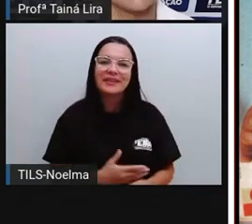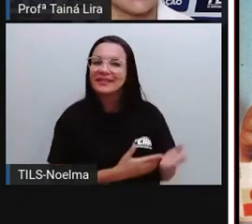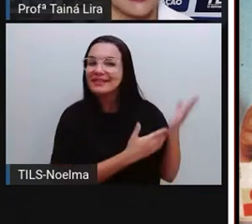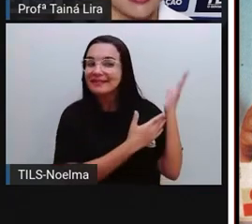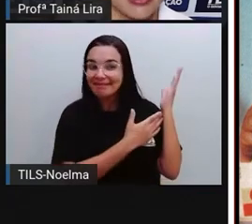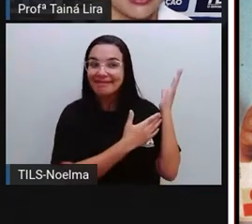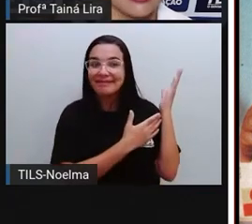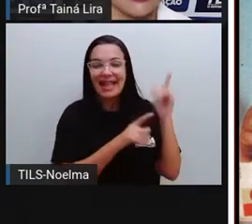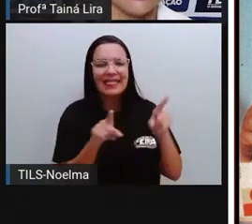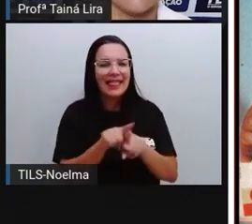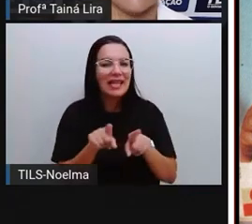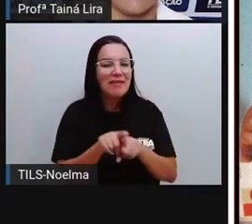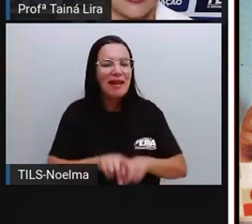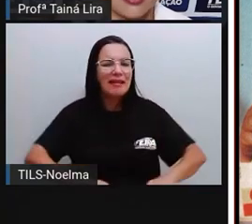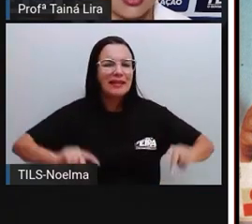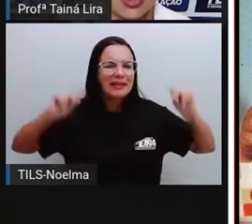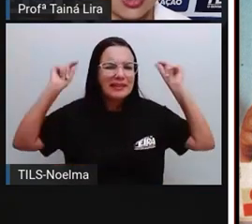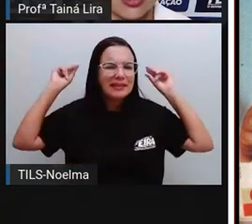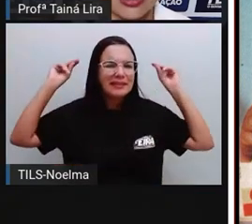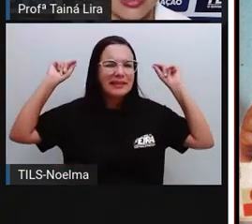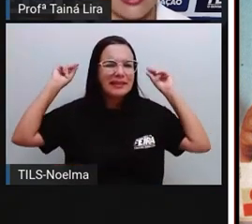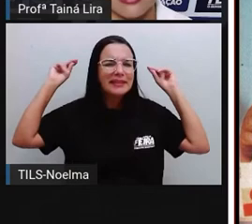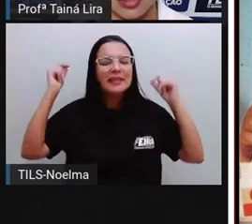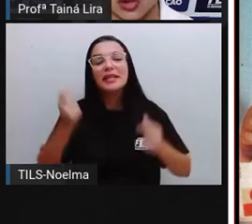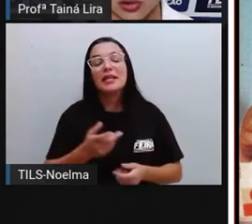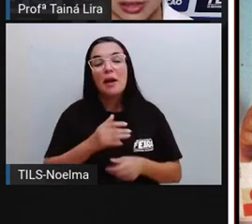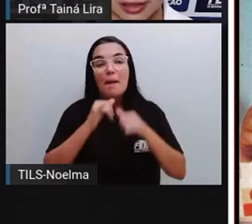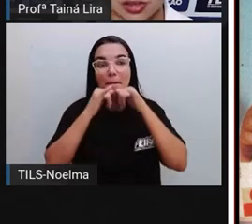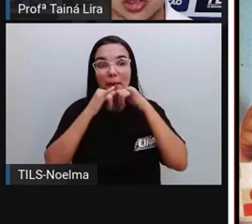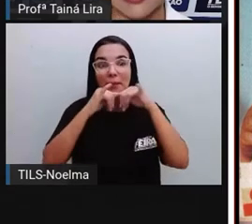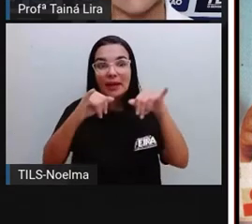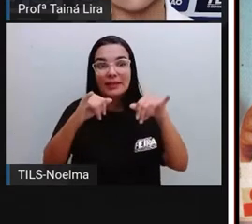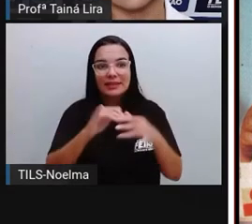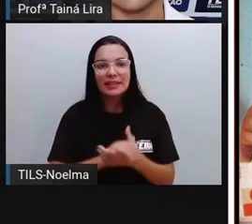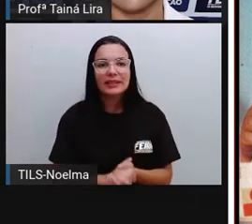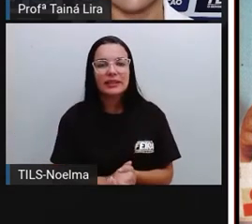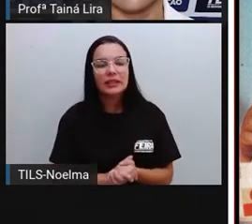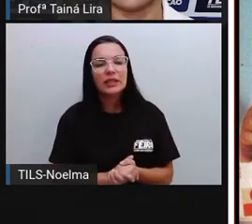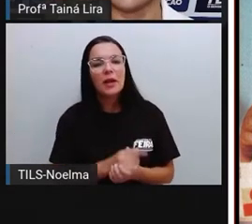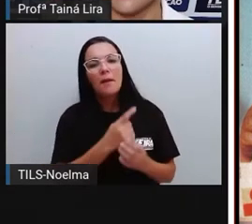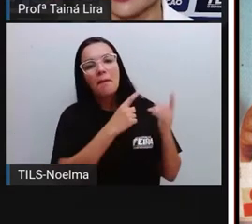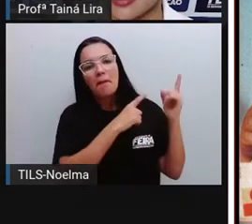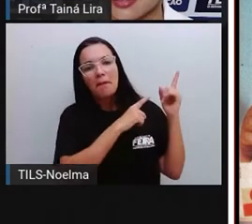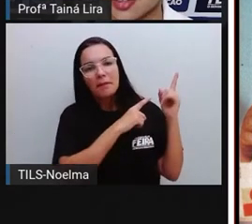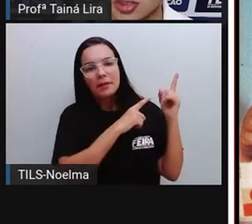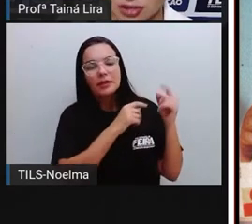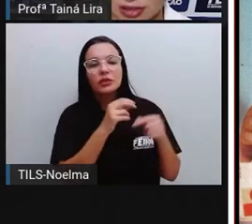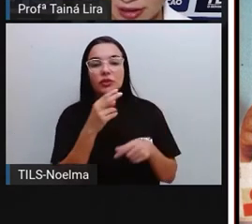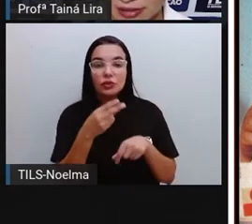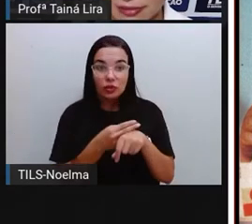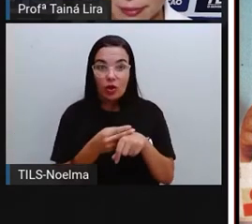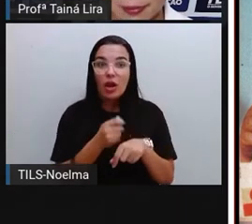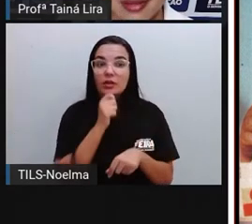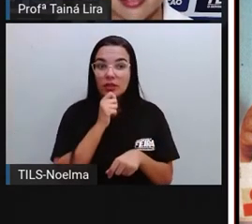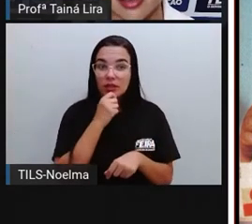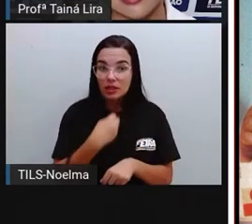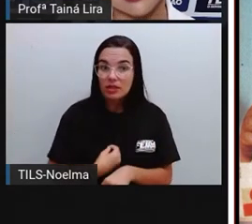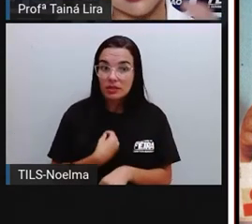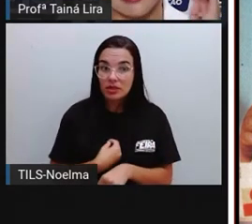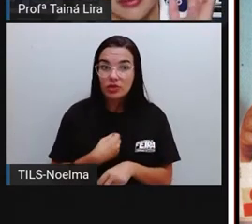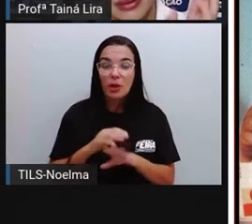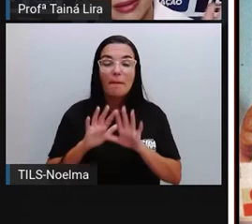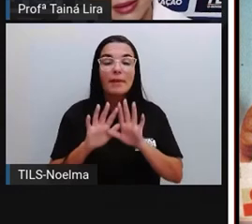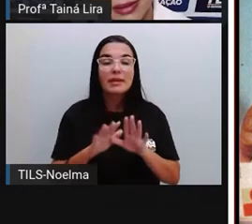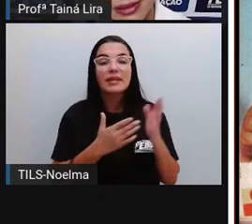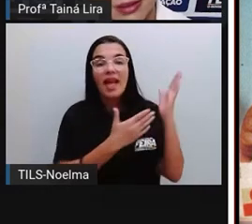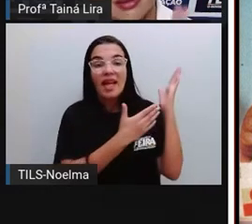também aí mais antigo, tá? Esse chocolate, ele ainda existe, tá? Mas essa